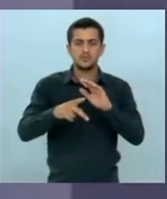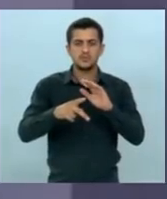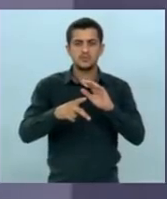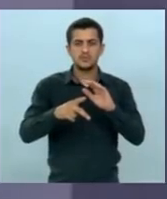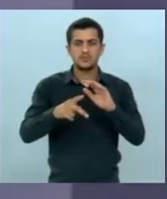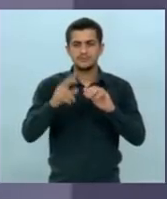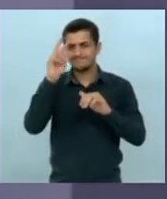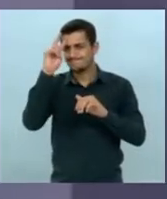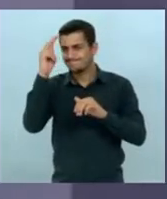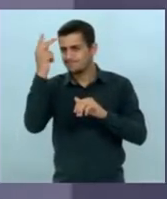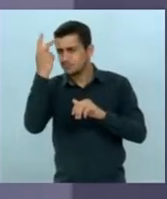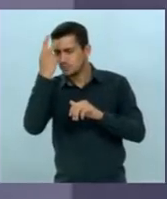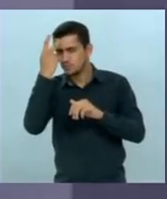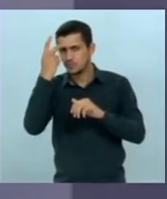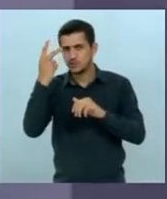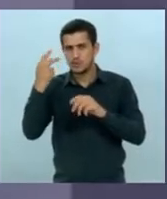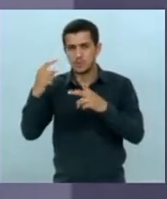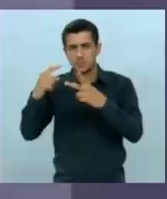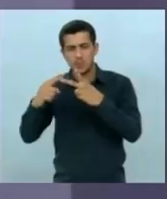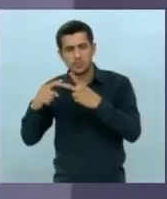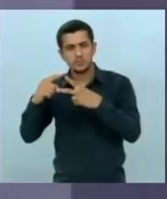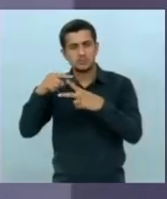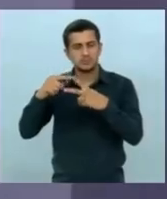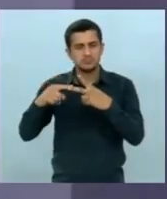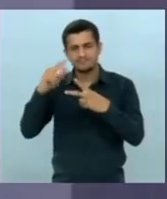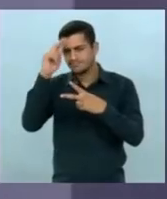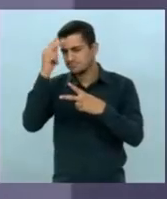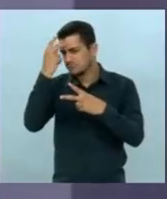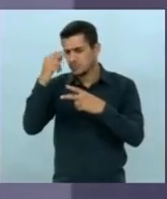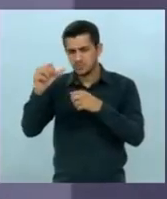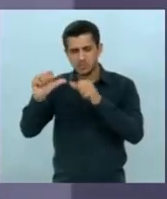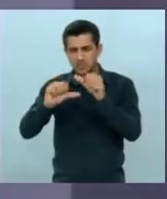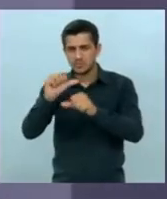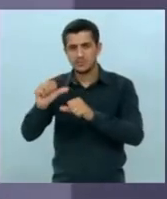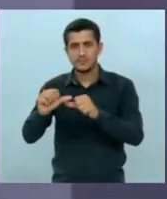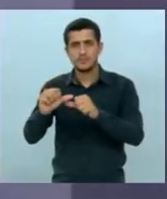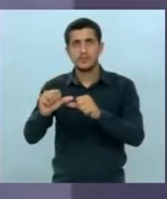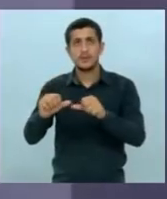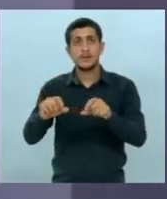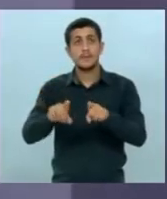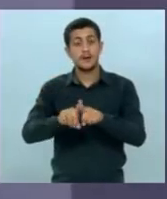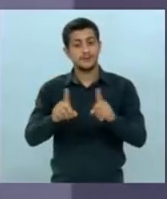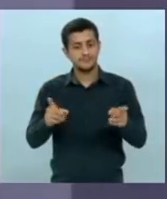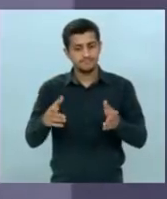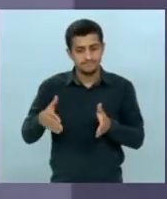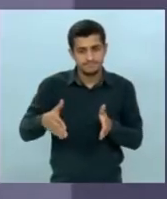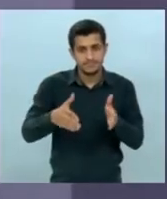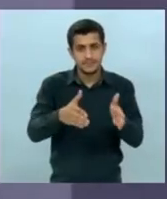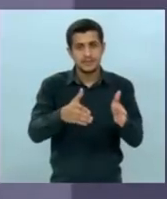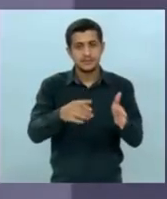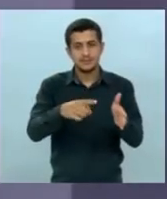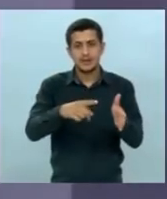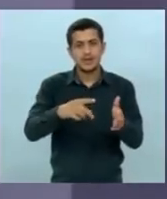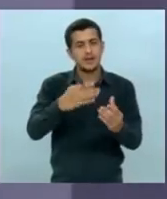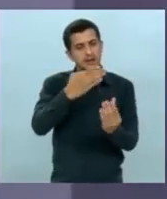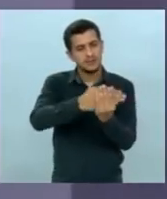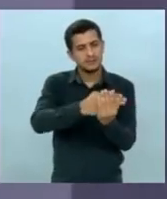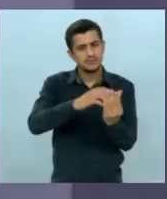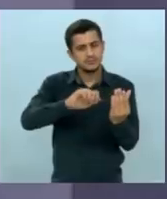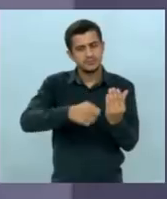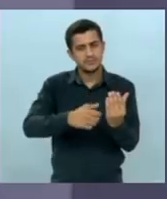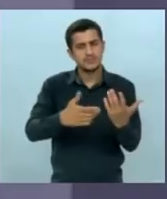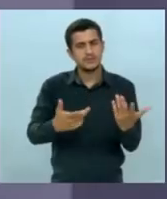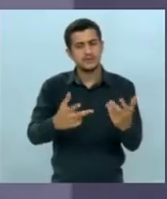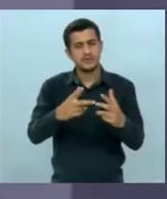contraditório entre os dois depoimentos e o único caminho para a justiça seria mesmo o arquivamento mas com aquela